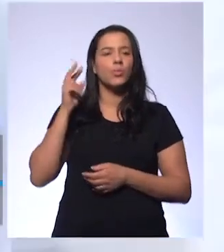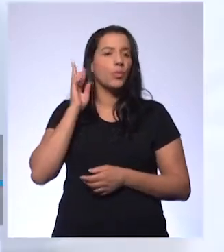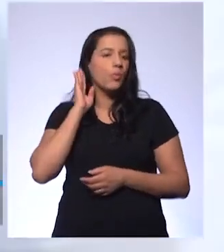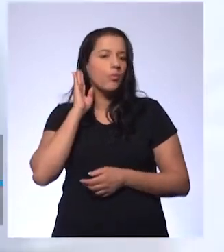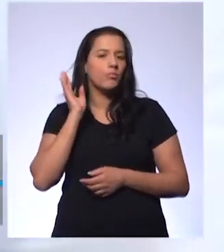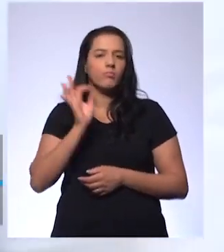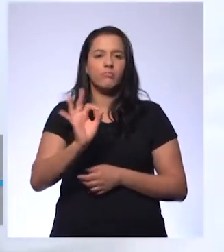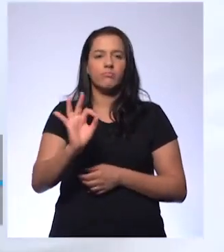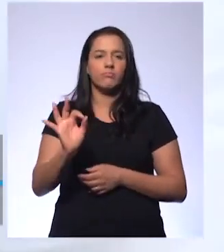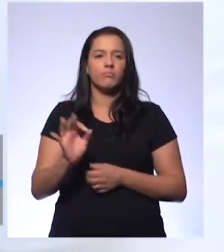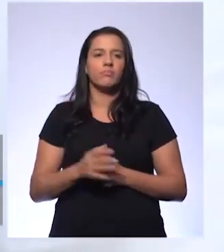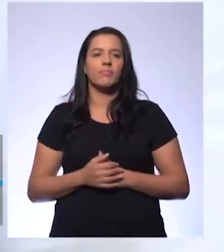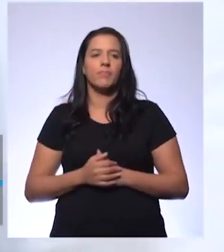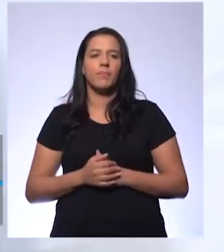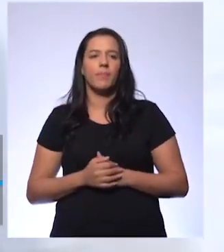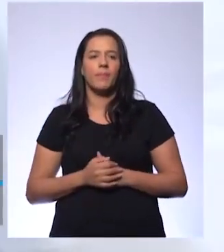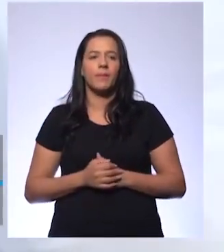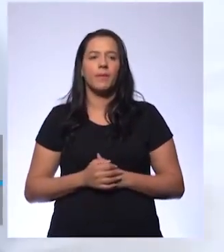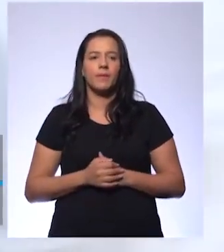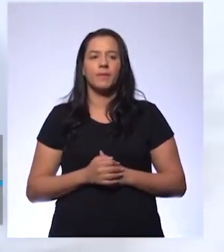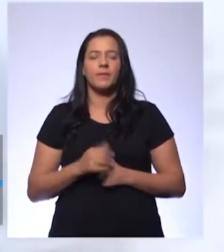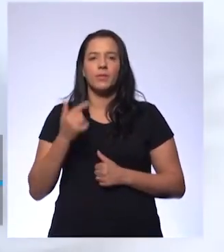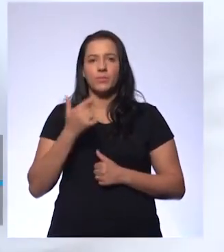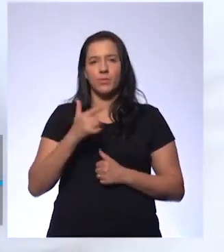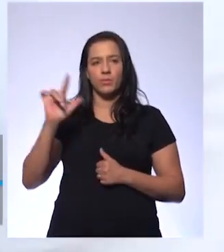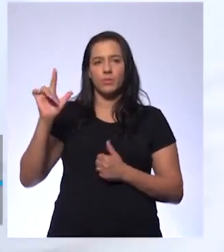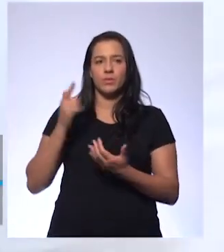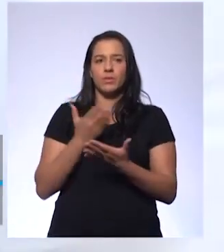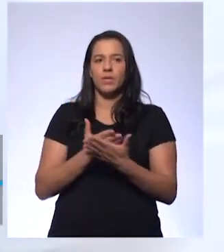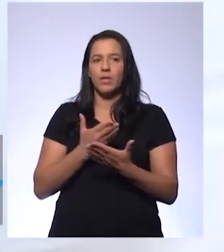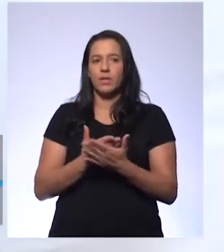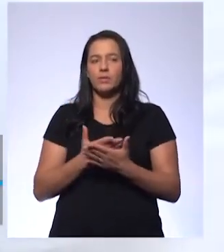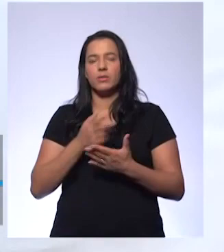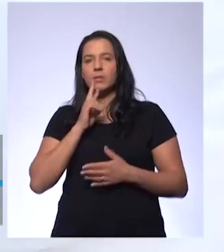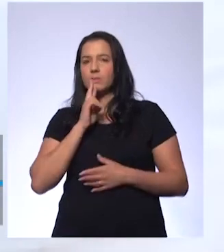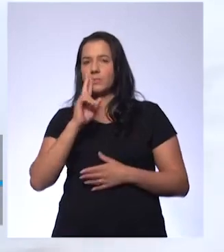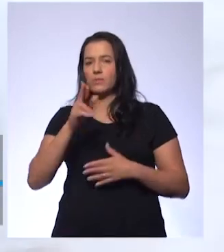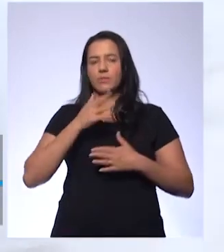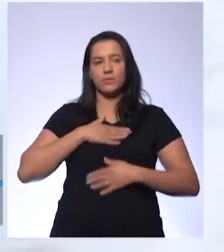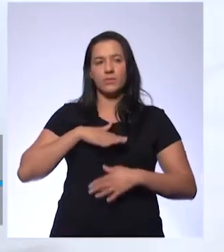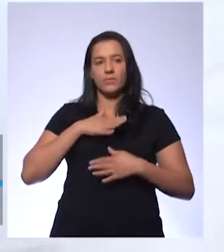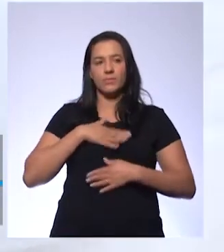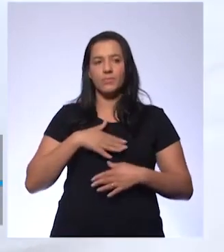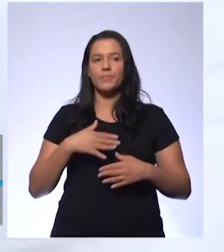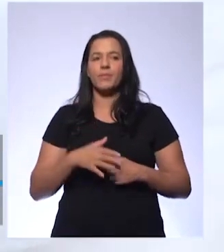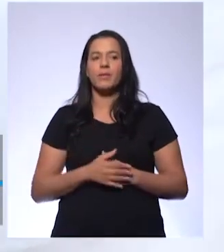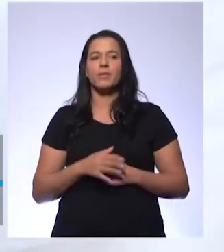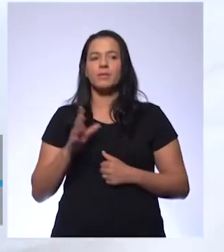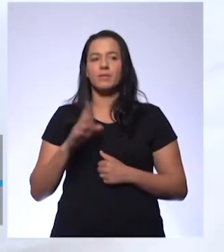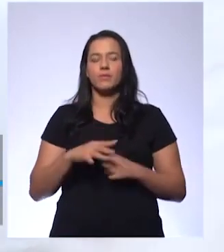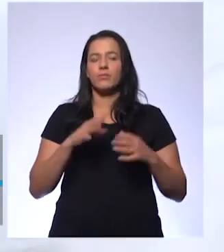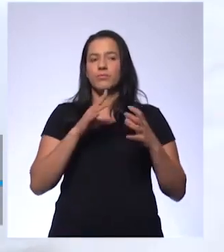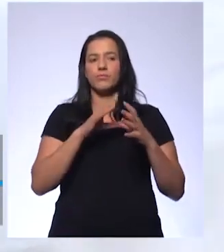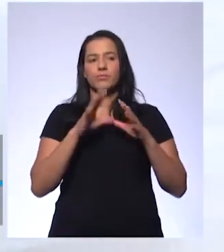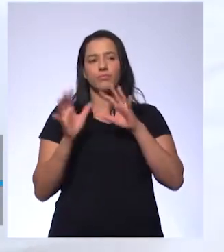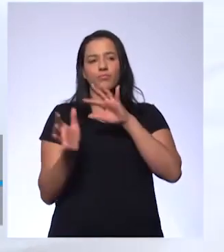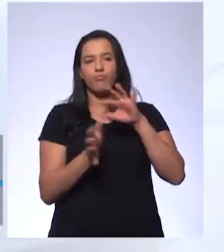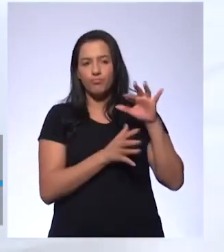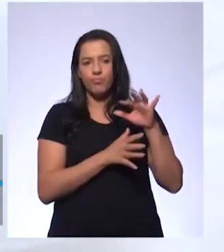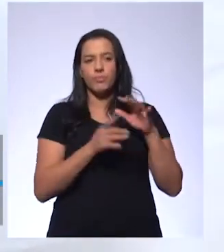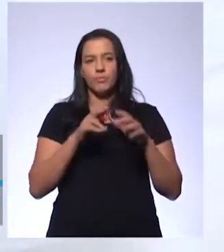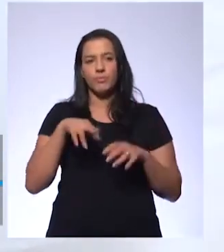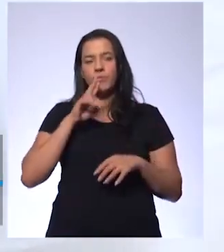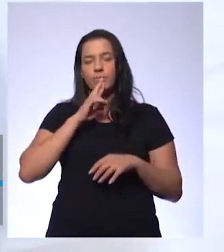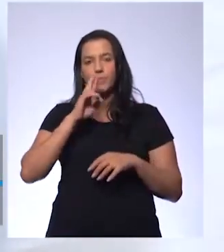rapidinho essa, mas eu vou ver se eu consigo, numa outra aula, responder com mais tranquilidade, porque senão a gente foge muito. Mas eu vou